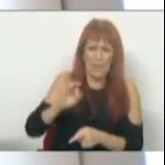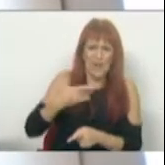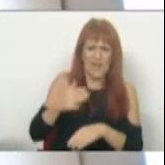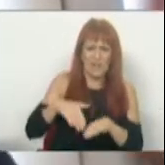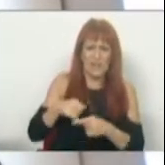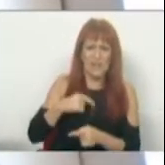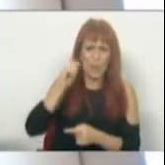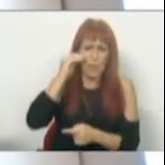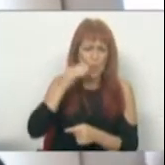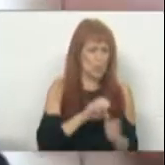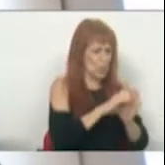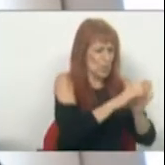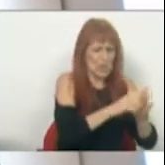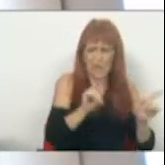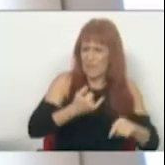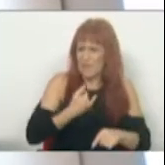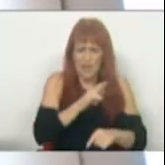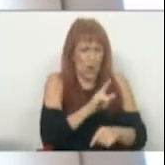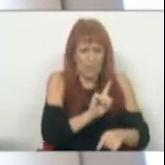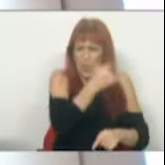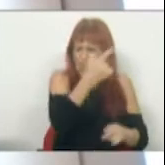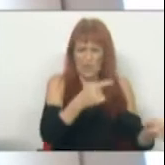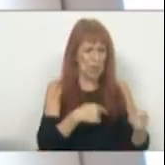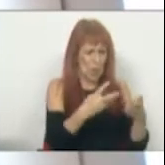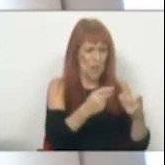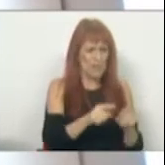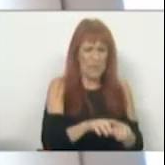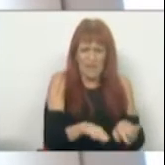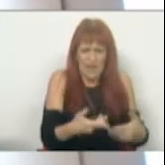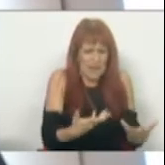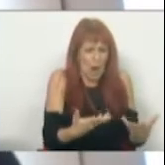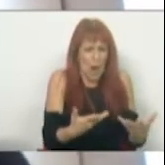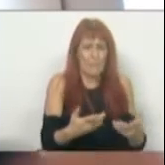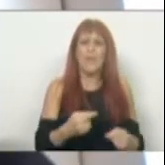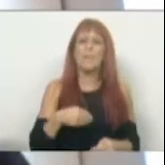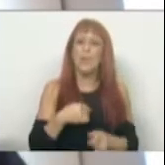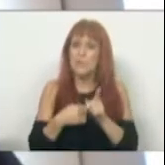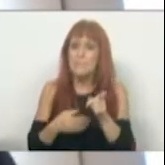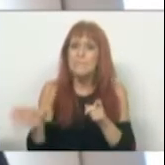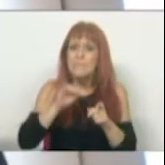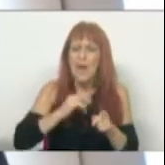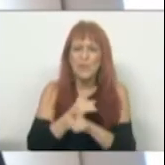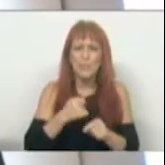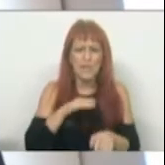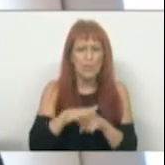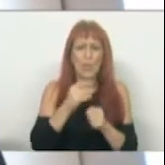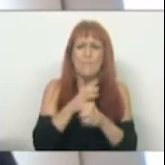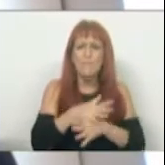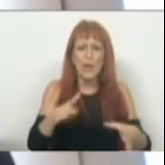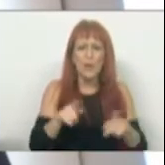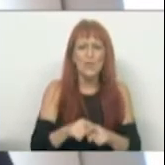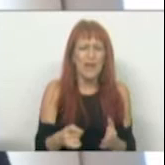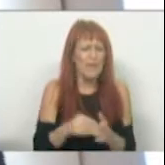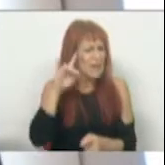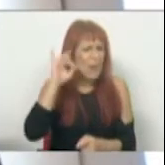Montenegro, o Chega e a Iniciativa Liberal com o orçamento numa fase destas. Mas preocupa-me ainda mais, porque tem consequências maiores, a